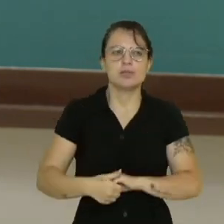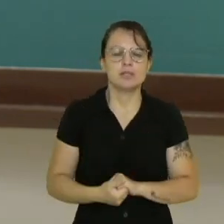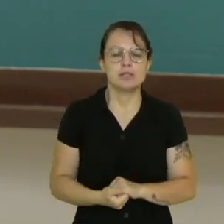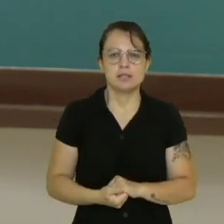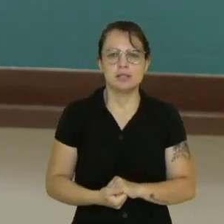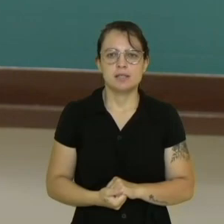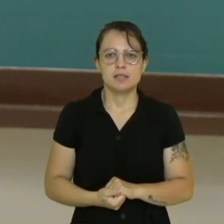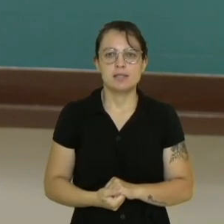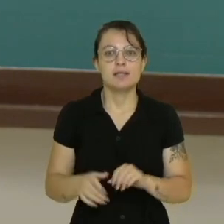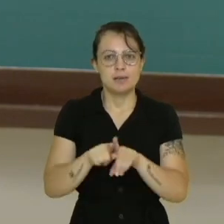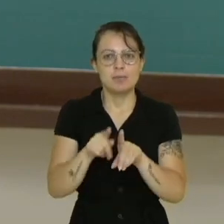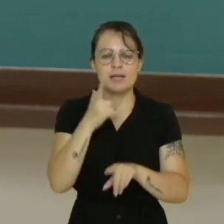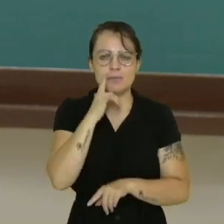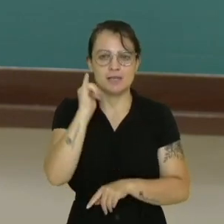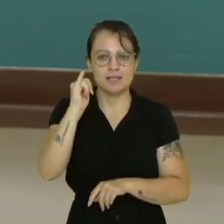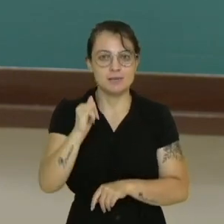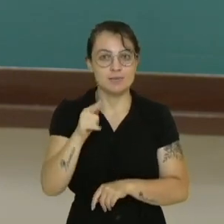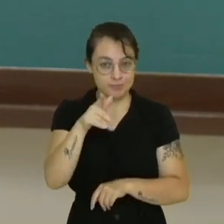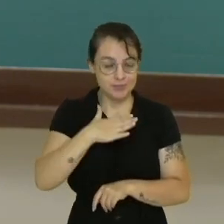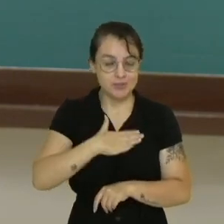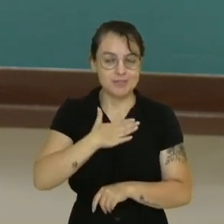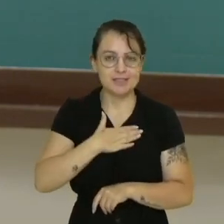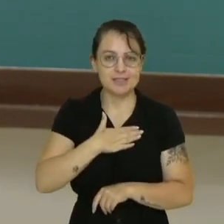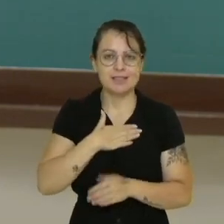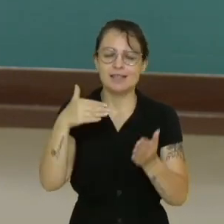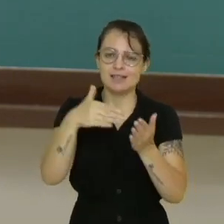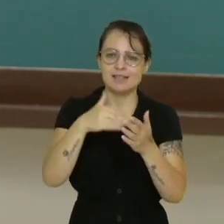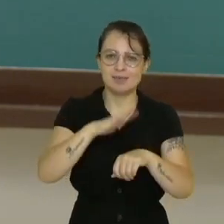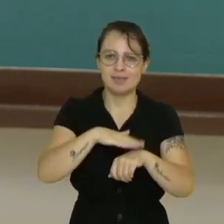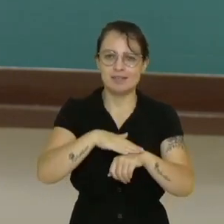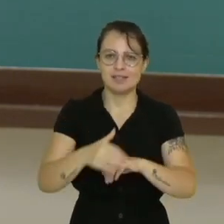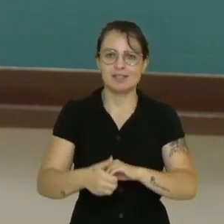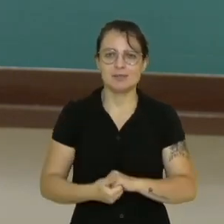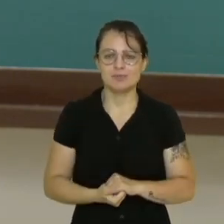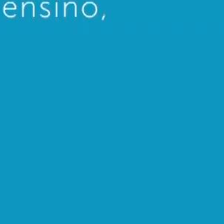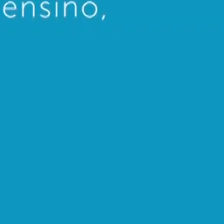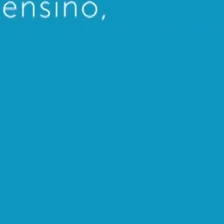e também dos pais. Espero que vocês tenham gostado. Até breve!